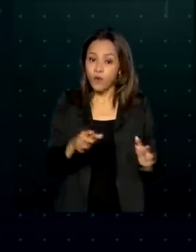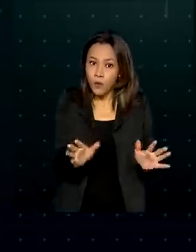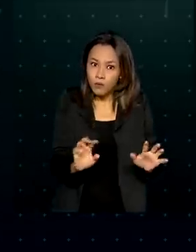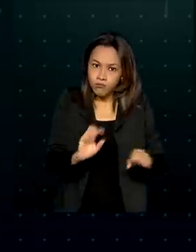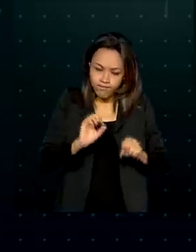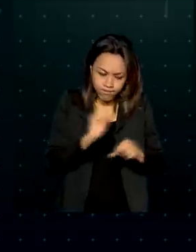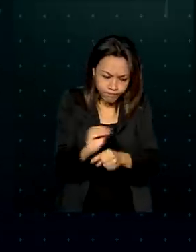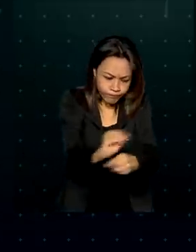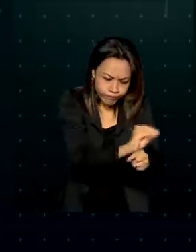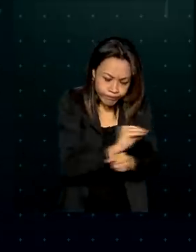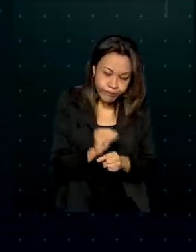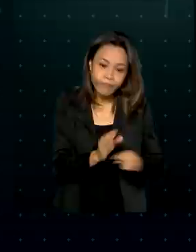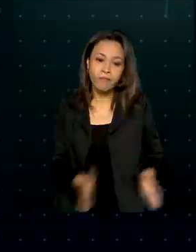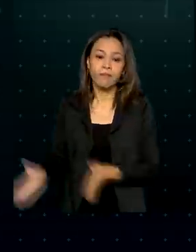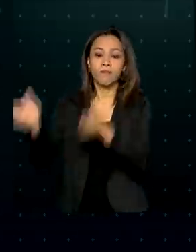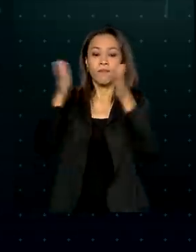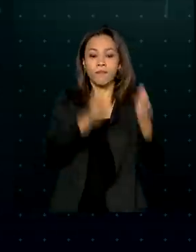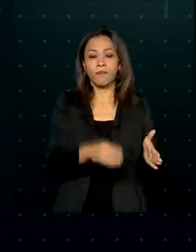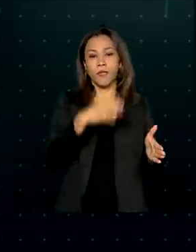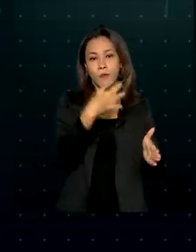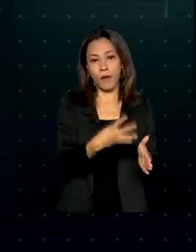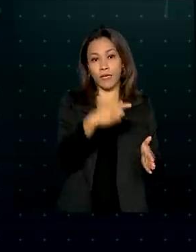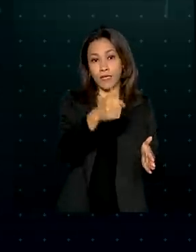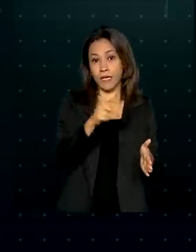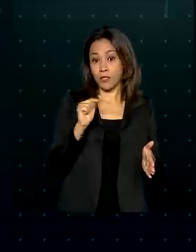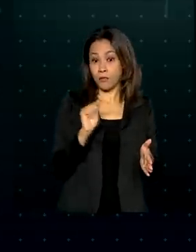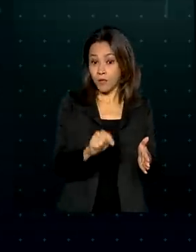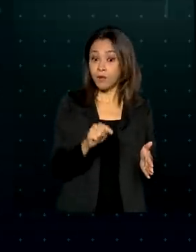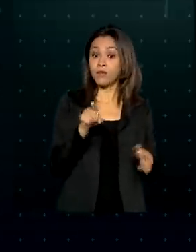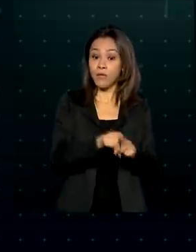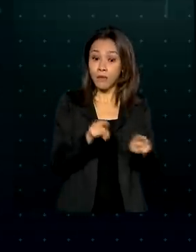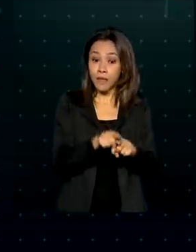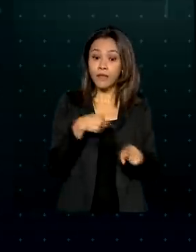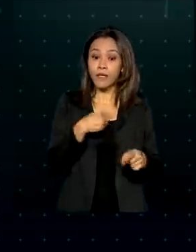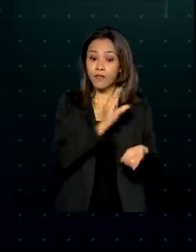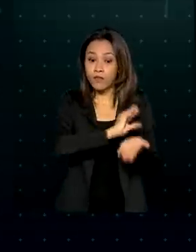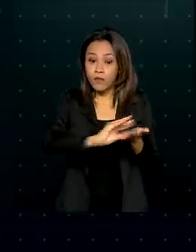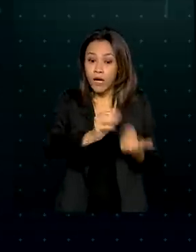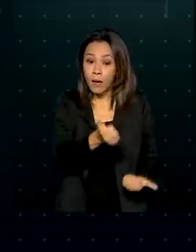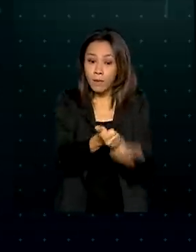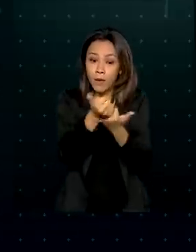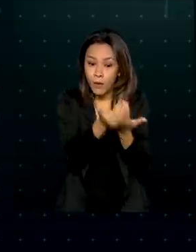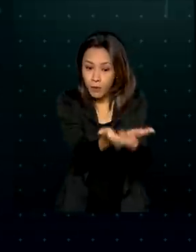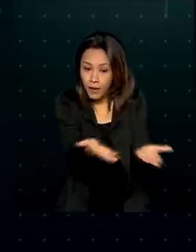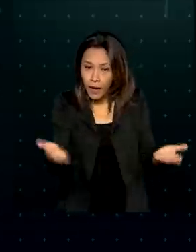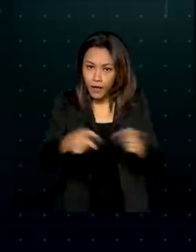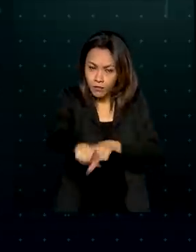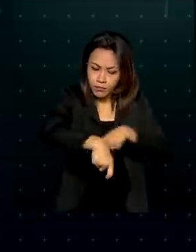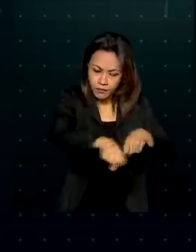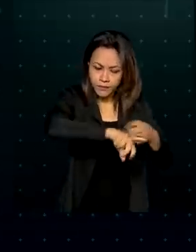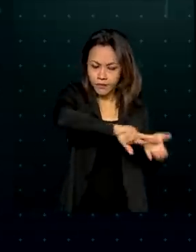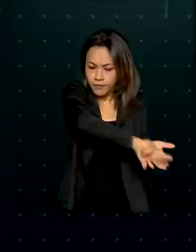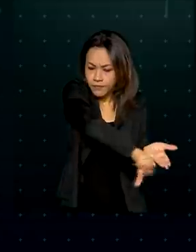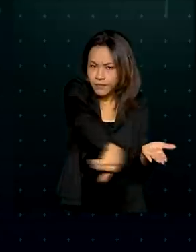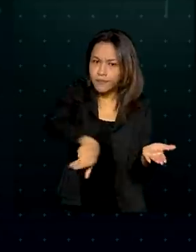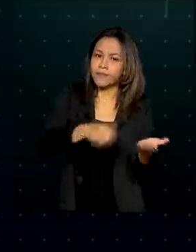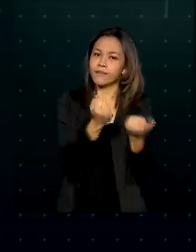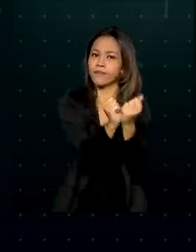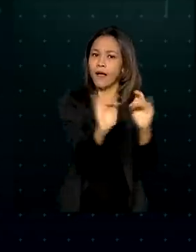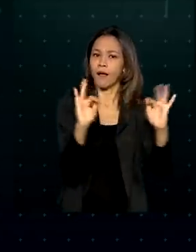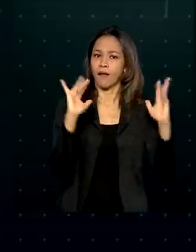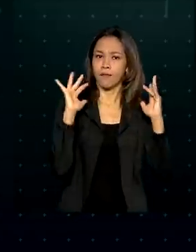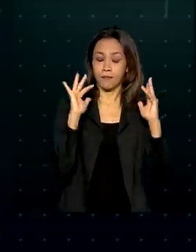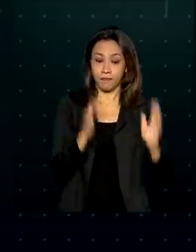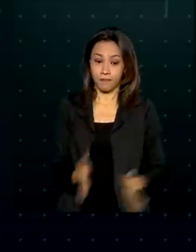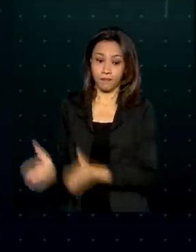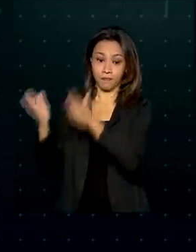mil receberam investimentos para o trabalho de integração, lavoura, pecuária, floresta e sistemas agroflorestais. O